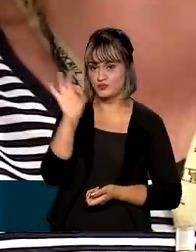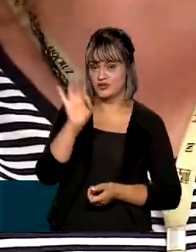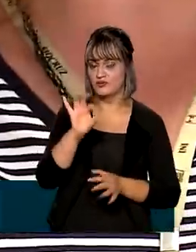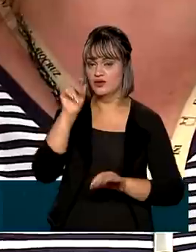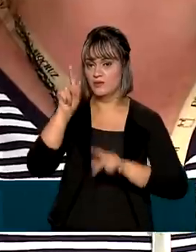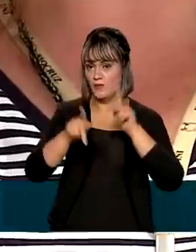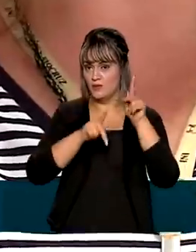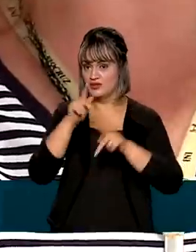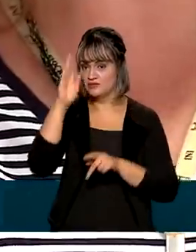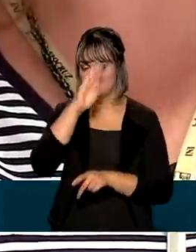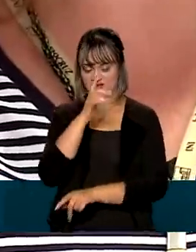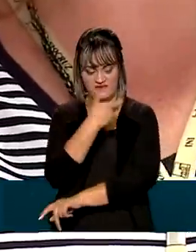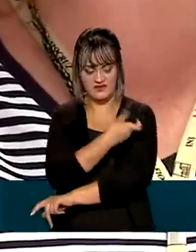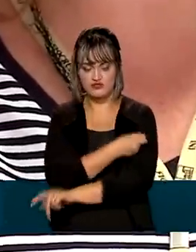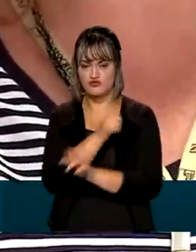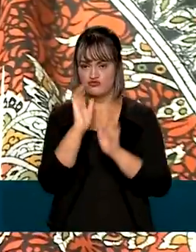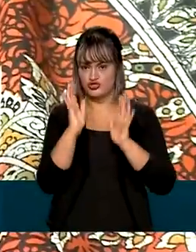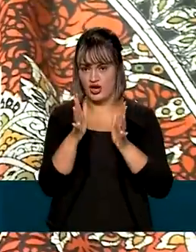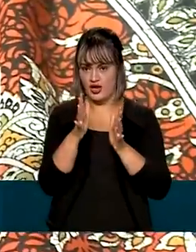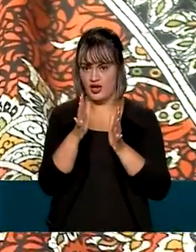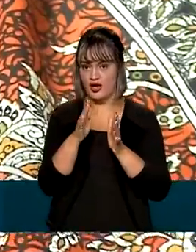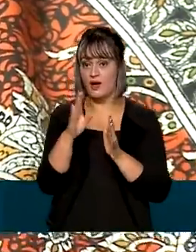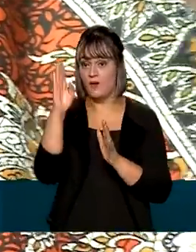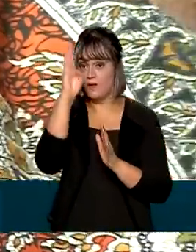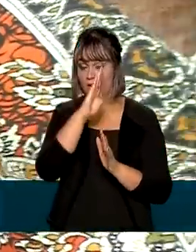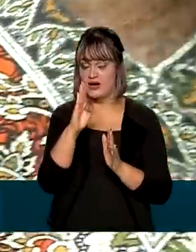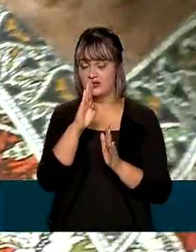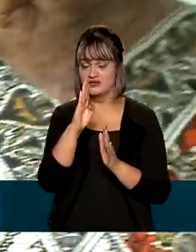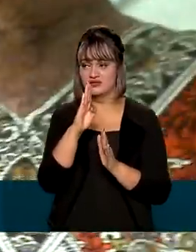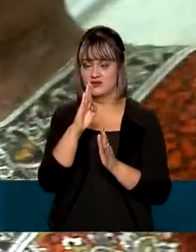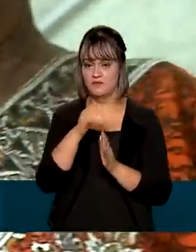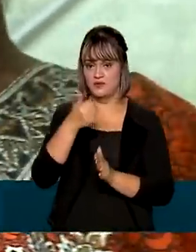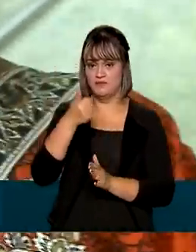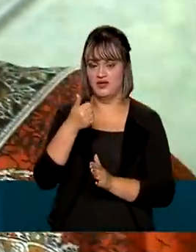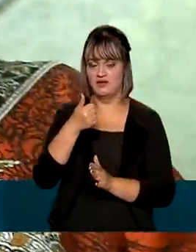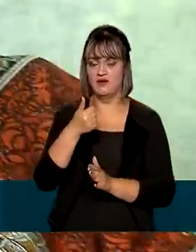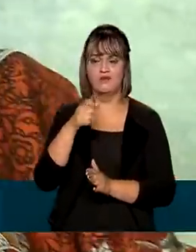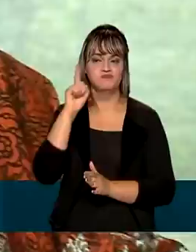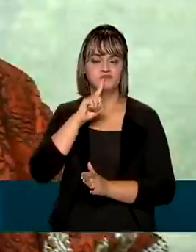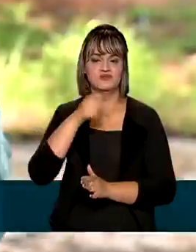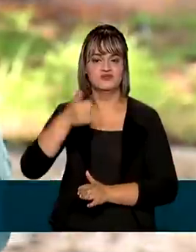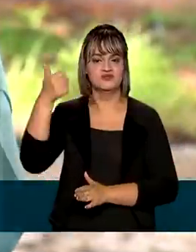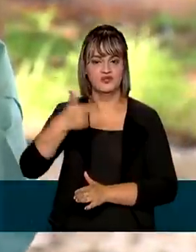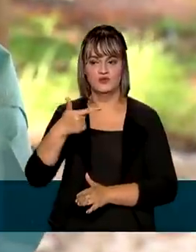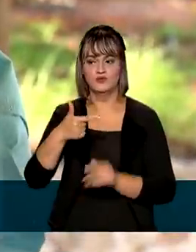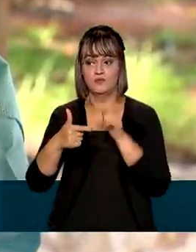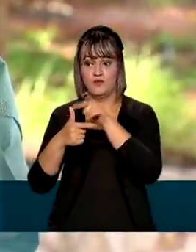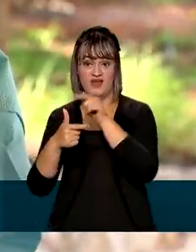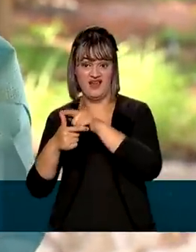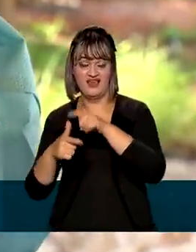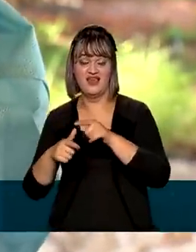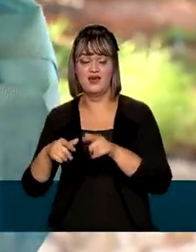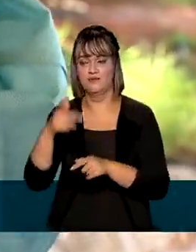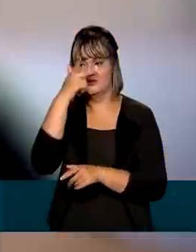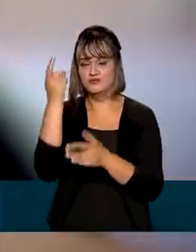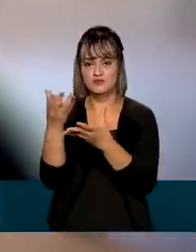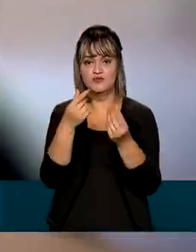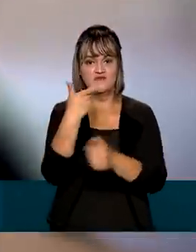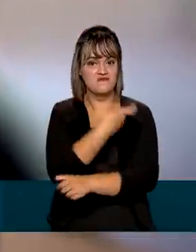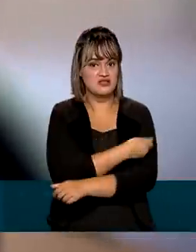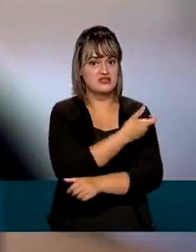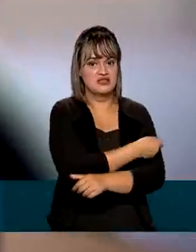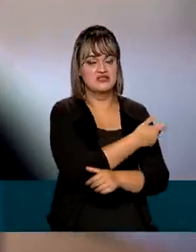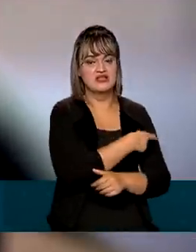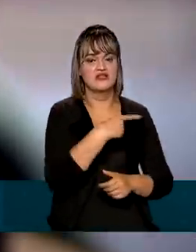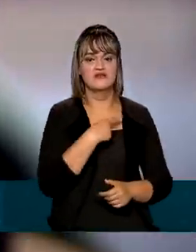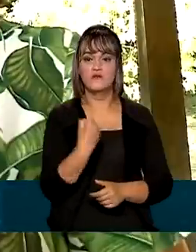população vacinada, o Brasil recém ultrapassou os Estados Unidos, em proporção de cidadãos imunizados, com pelo